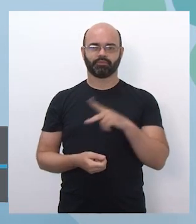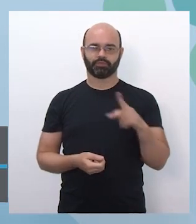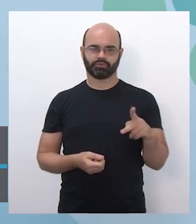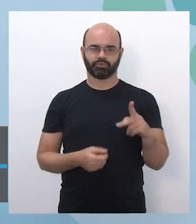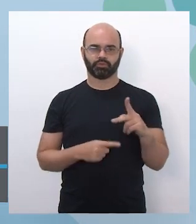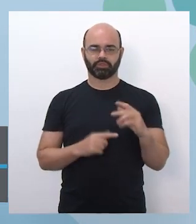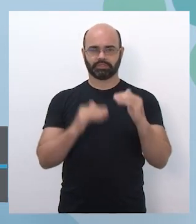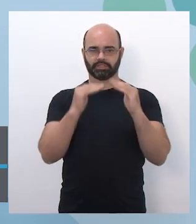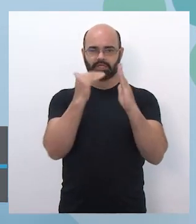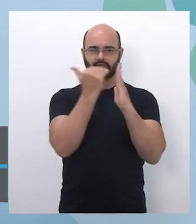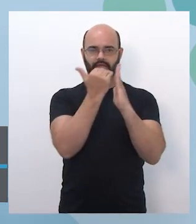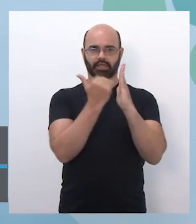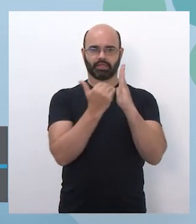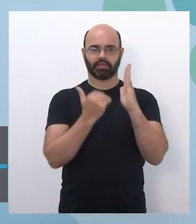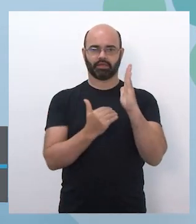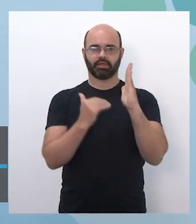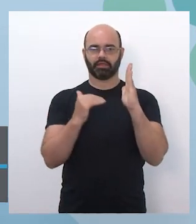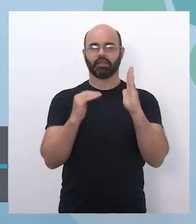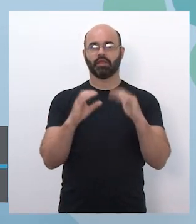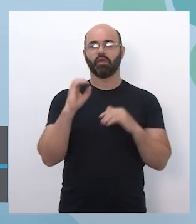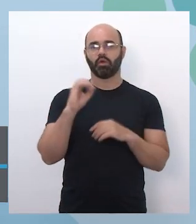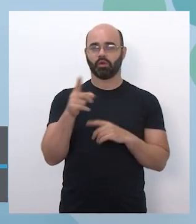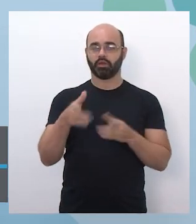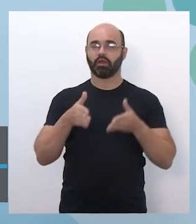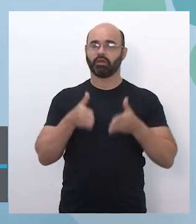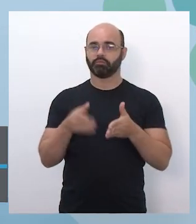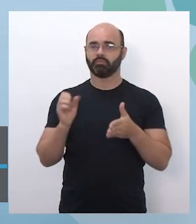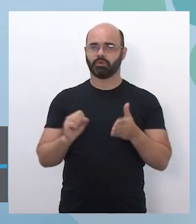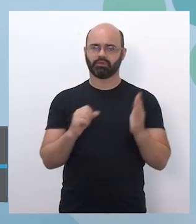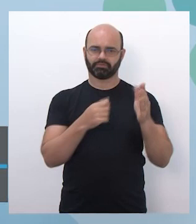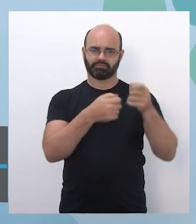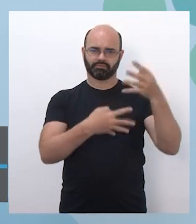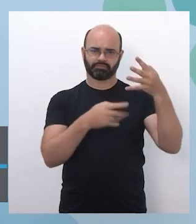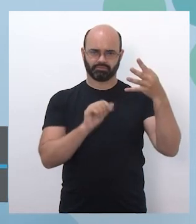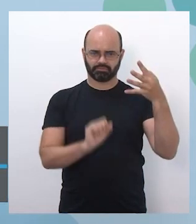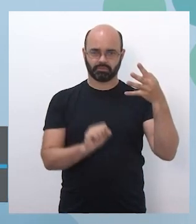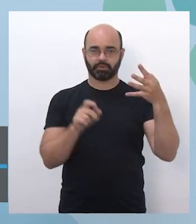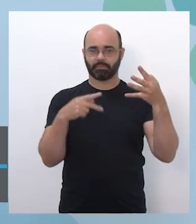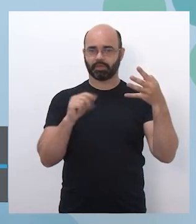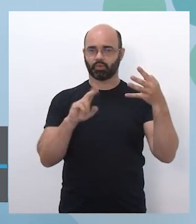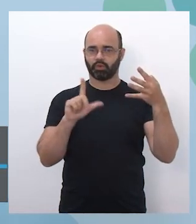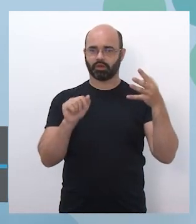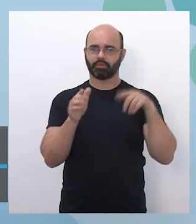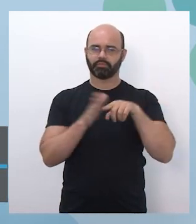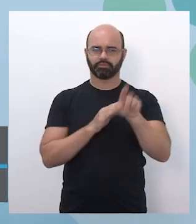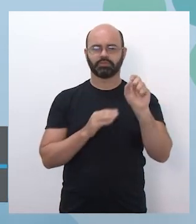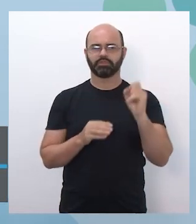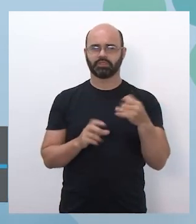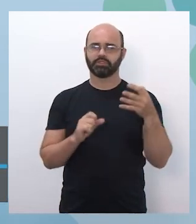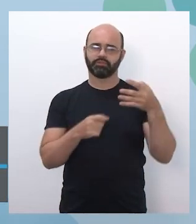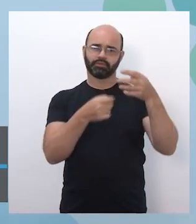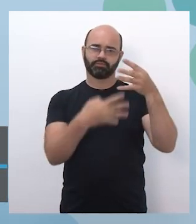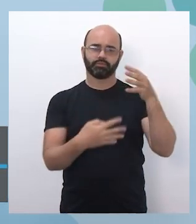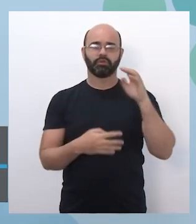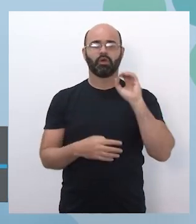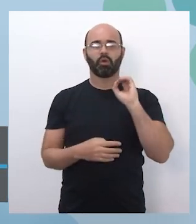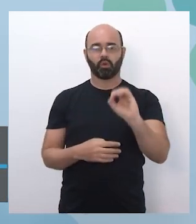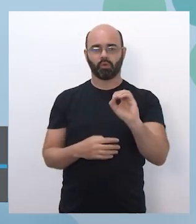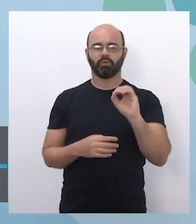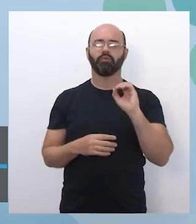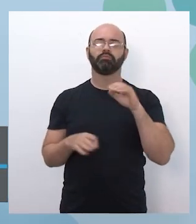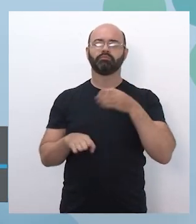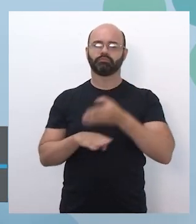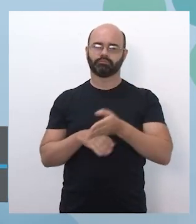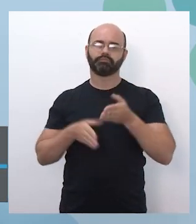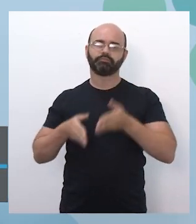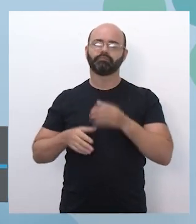atuar, tá bom? Professora Paula perguntou, então pode sim participar se você é categoria O. Sim,